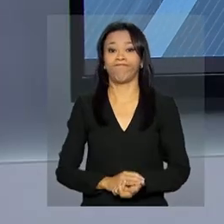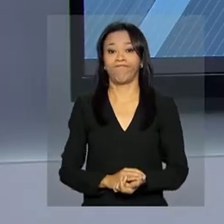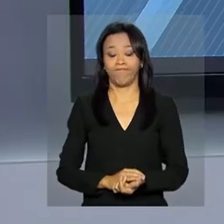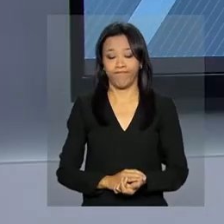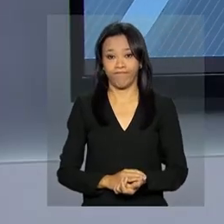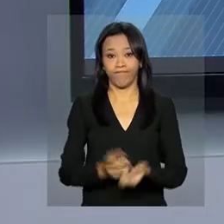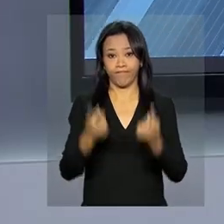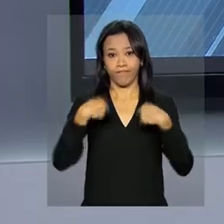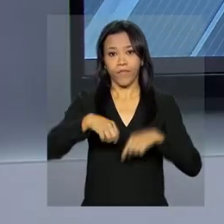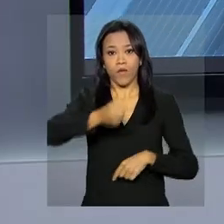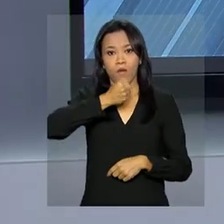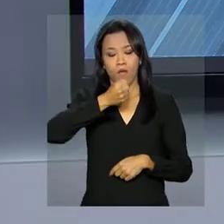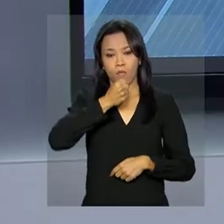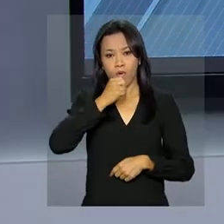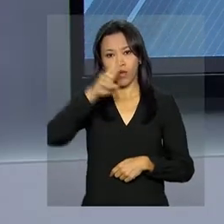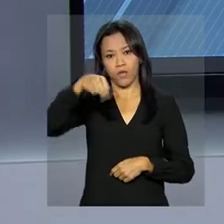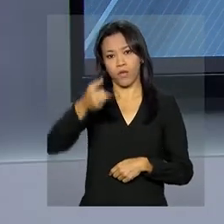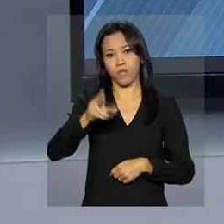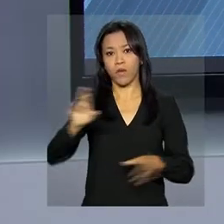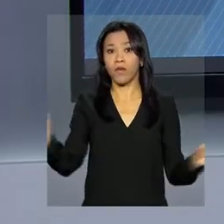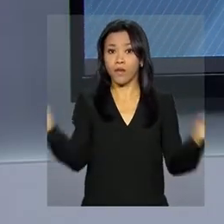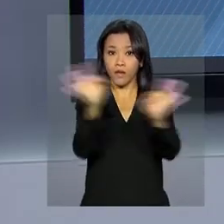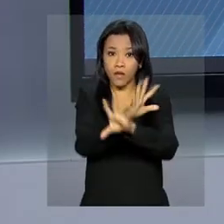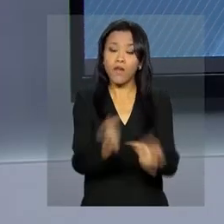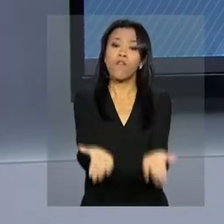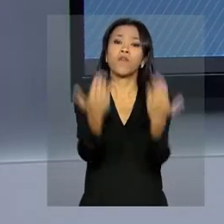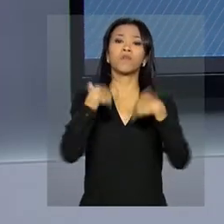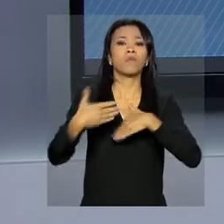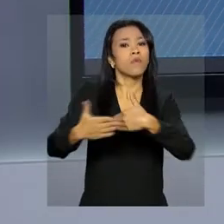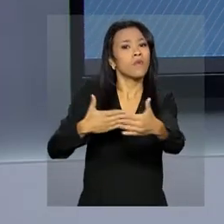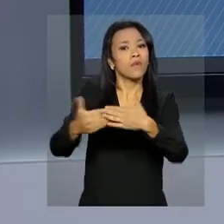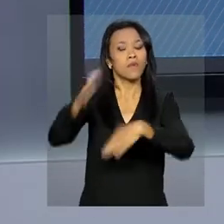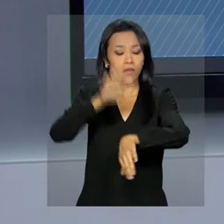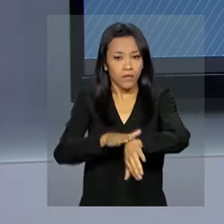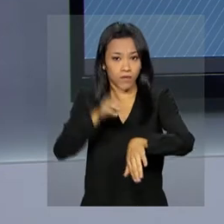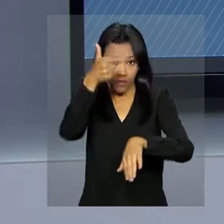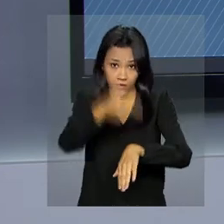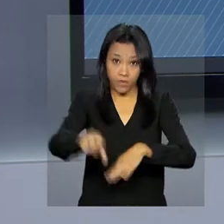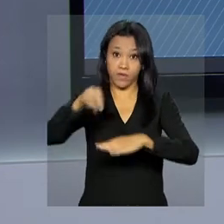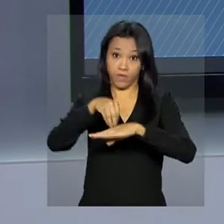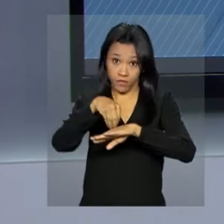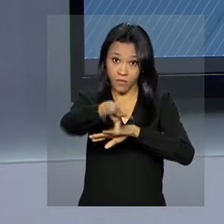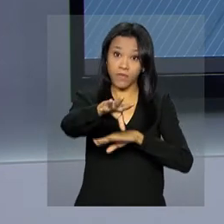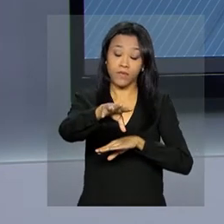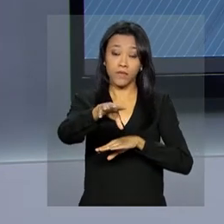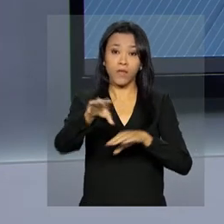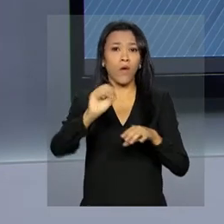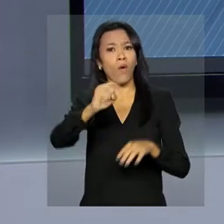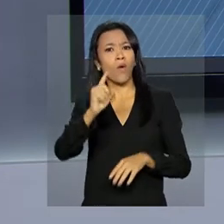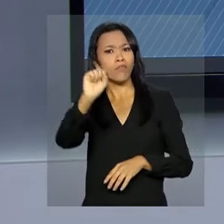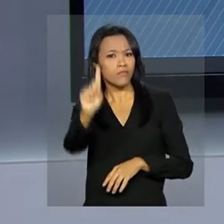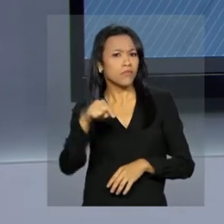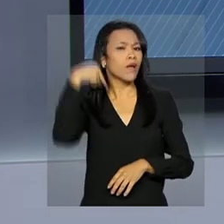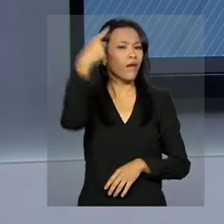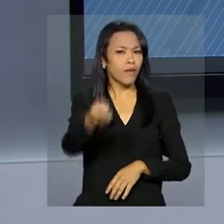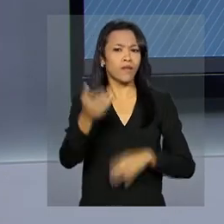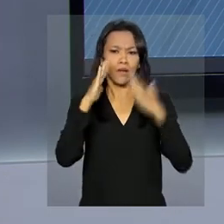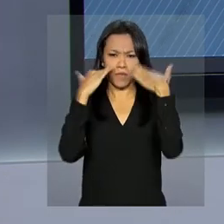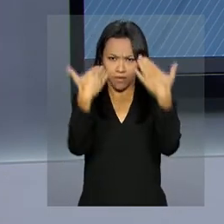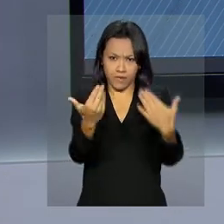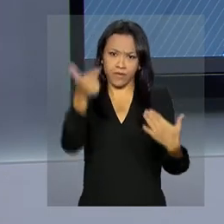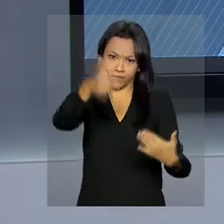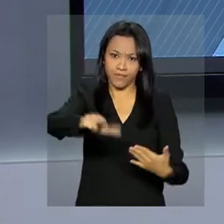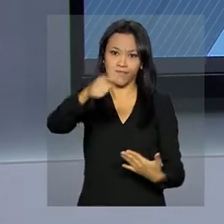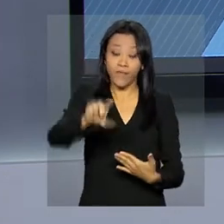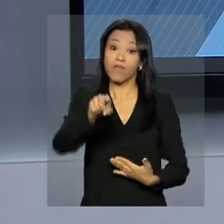O repórter NBR fica por aqui. Voltamos a qualquer momento com outras informações ou em uma hora na nossa próxima